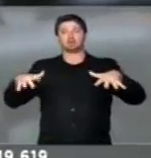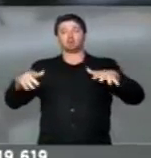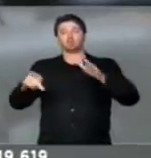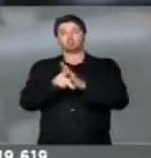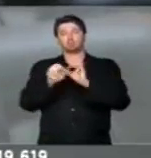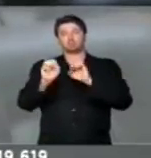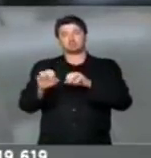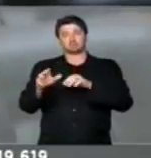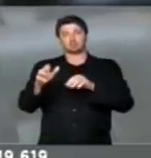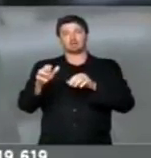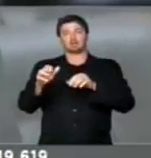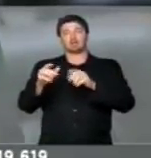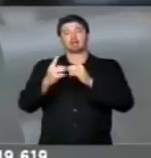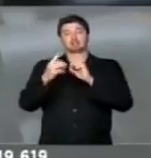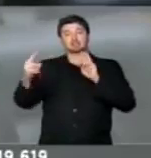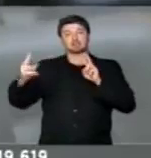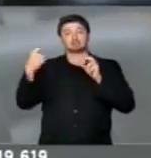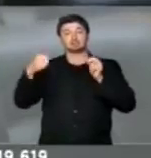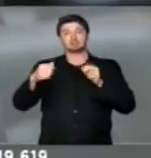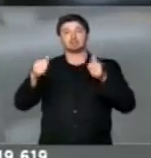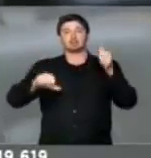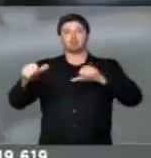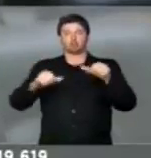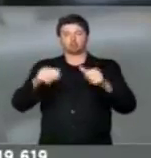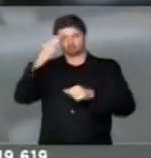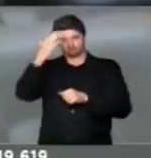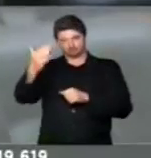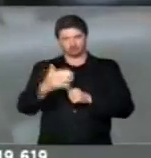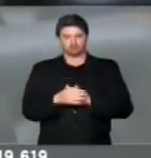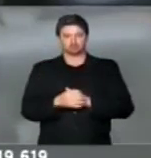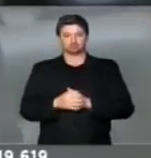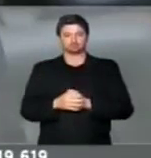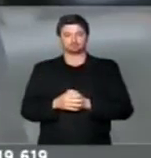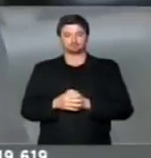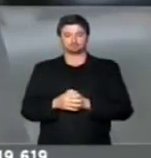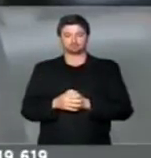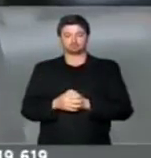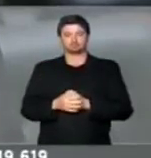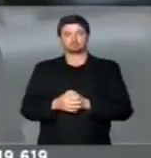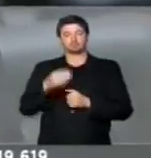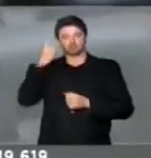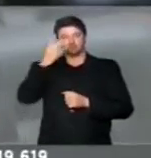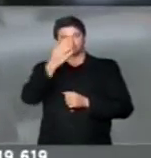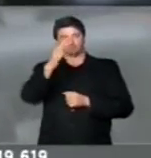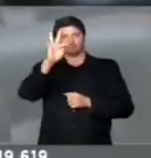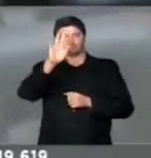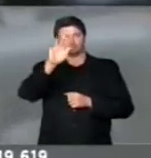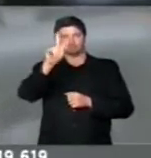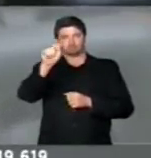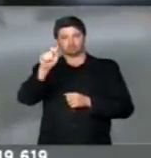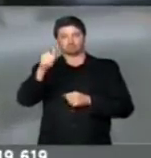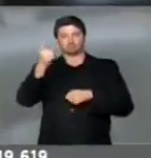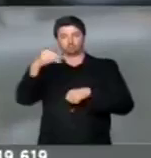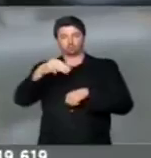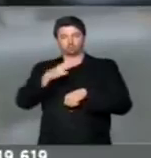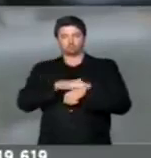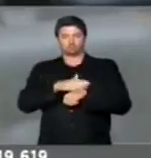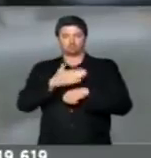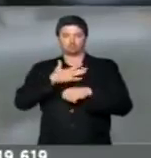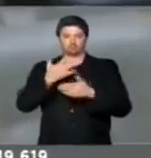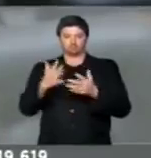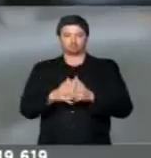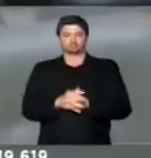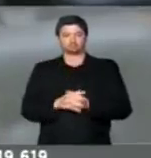Em áreas Que exigem Laboratório Muito obrigado Senhor presidente E ao deputado Alberto Fraga Que concedeu Esse